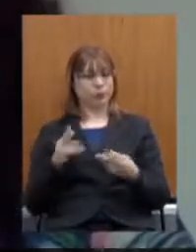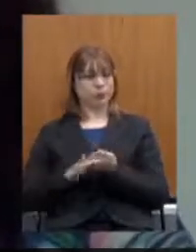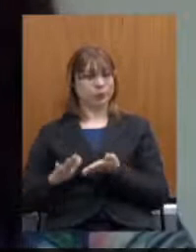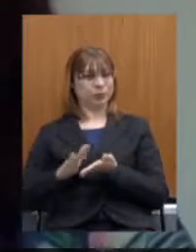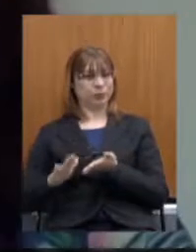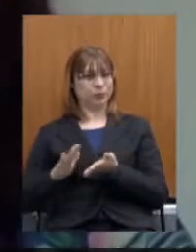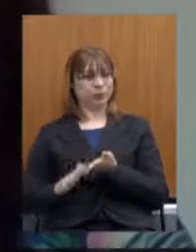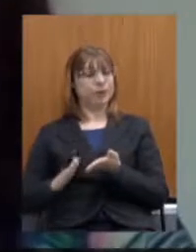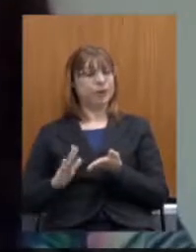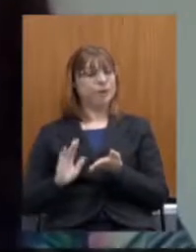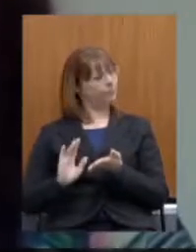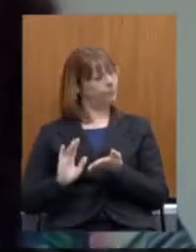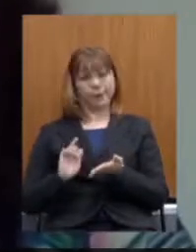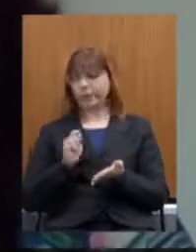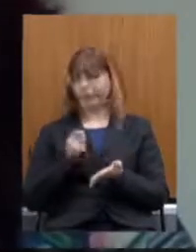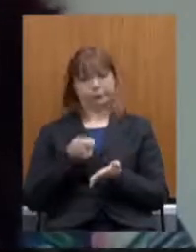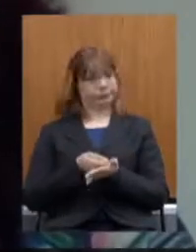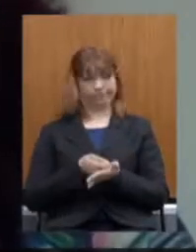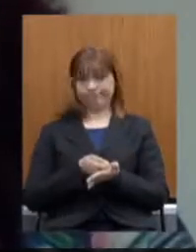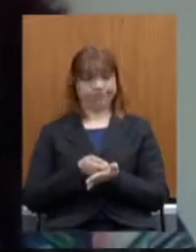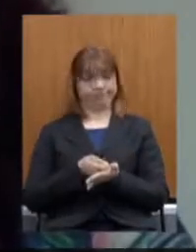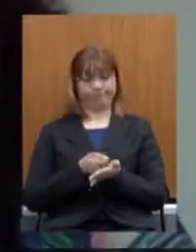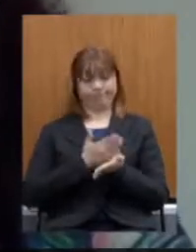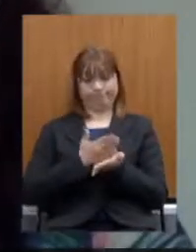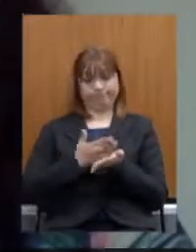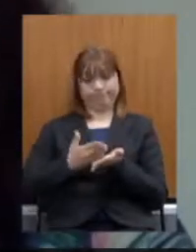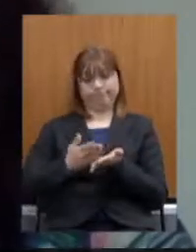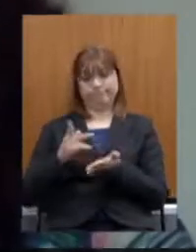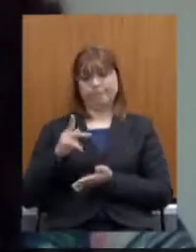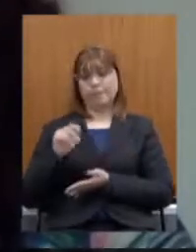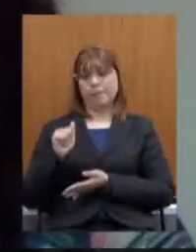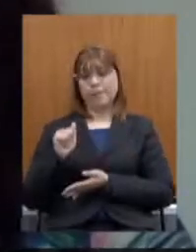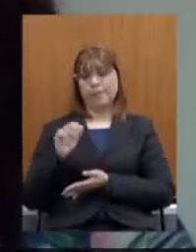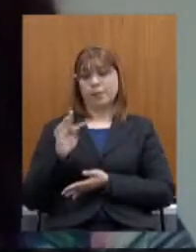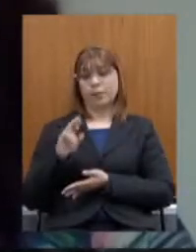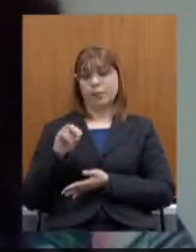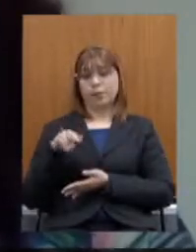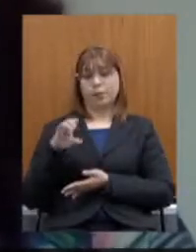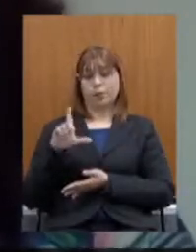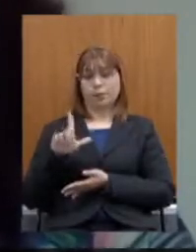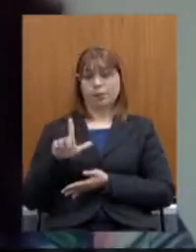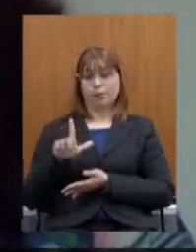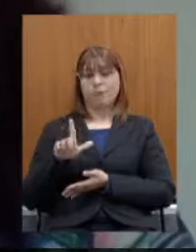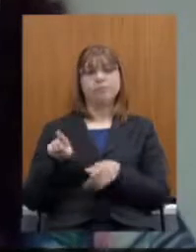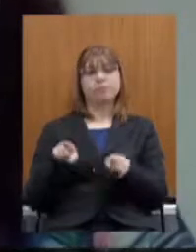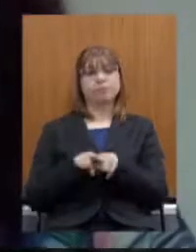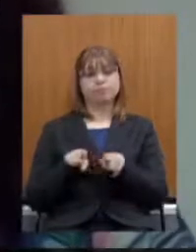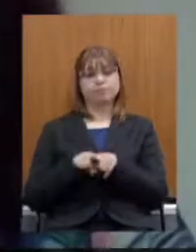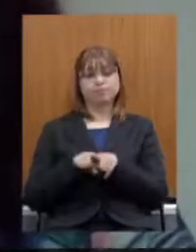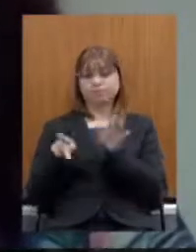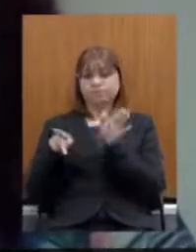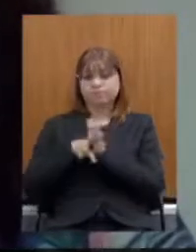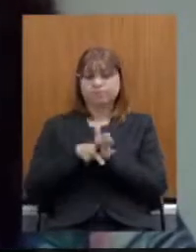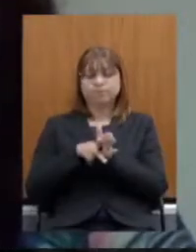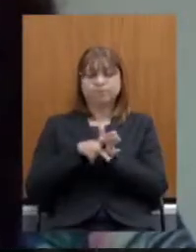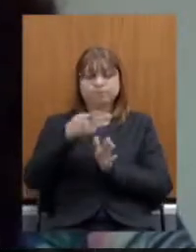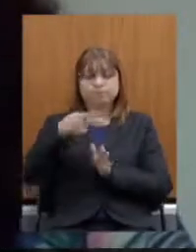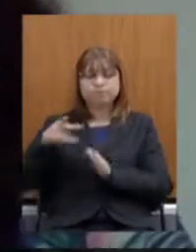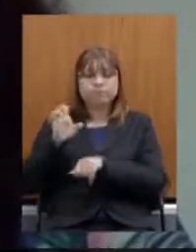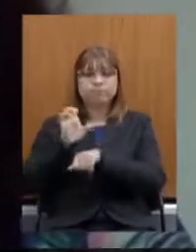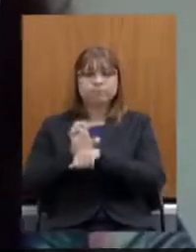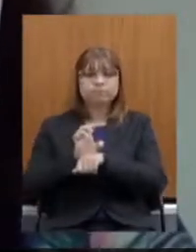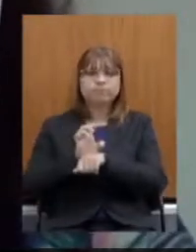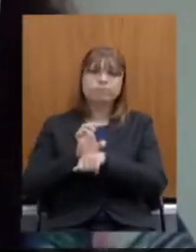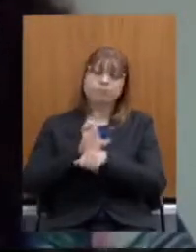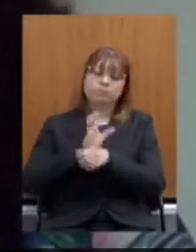deixaram de pagar a parcela patronal, dilapidaram o patrimônio, transferiram recursos para o